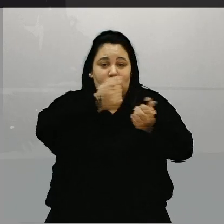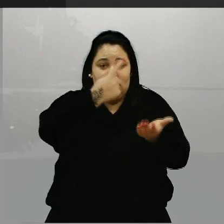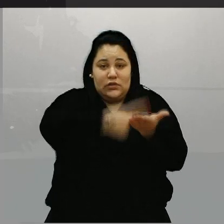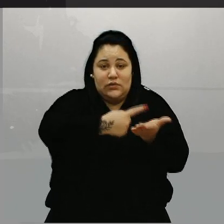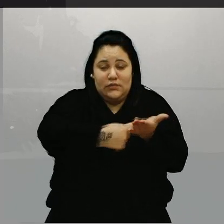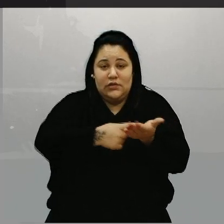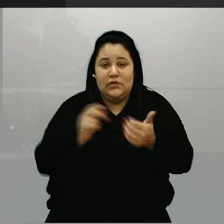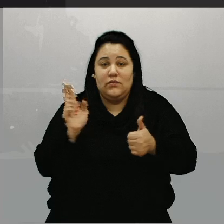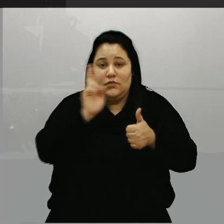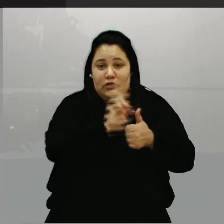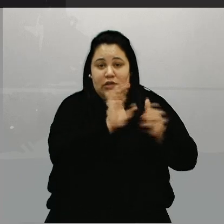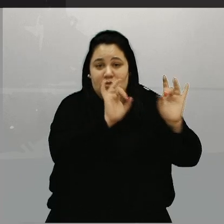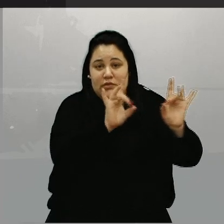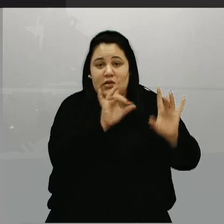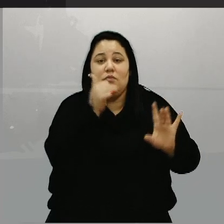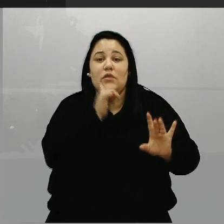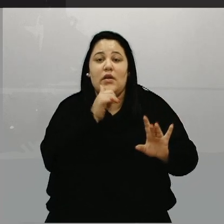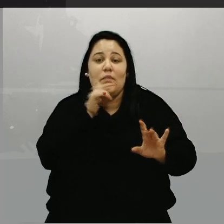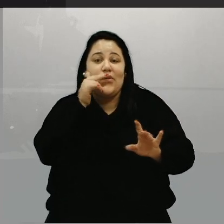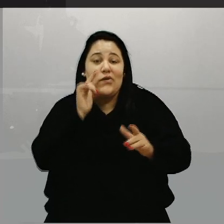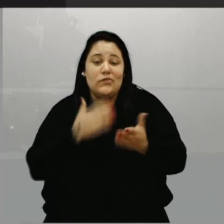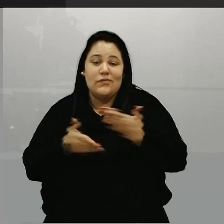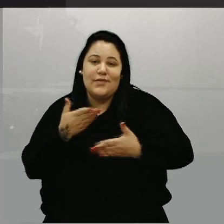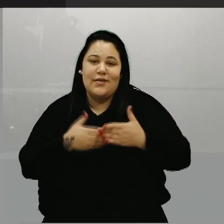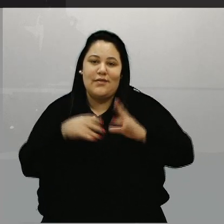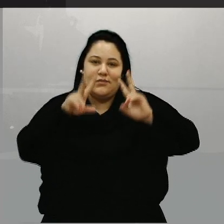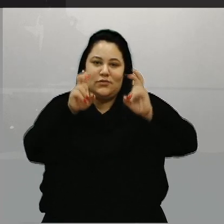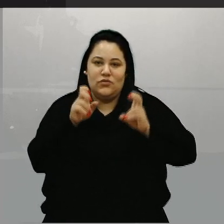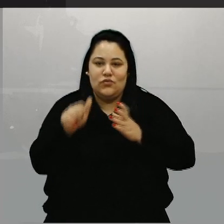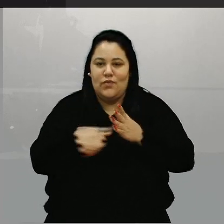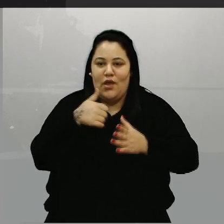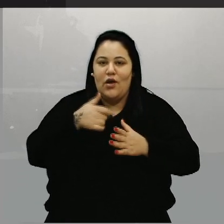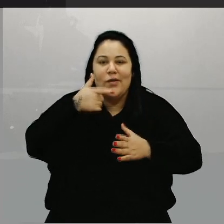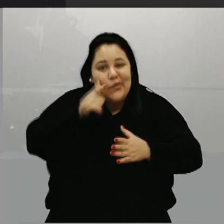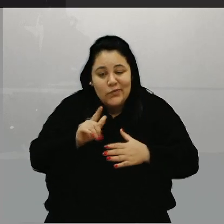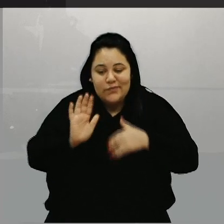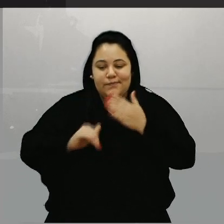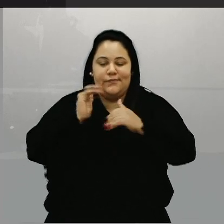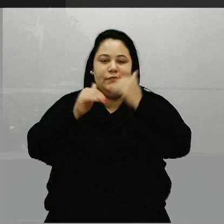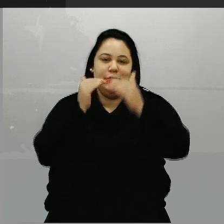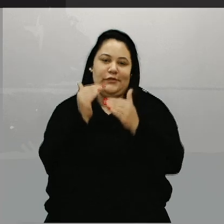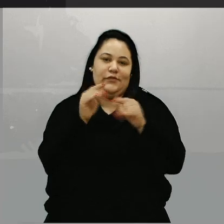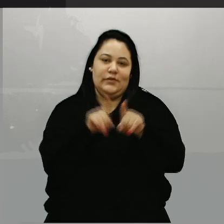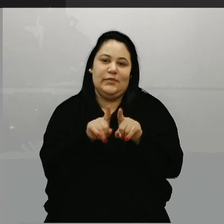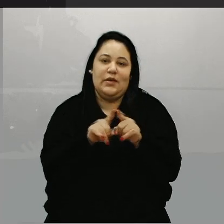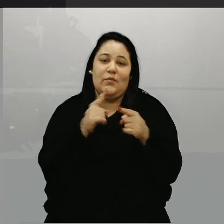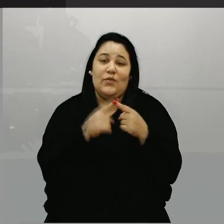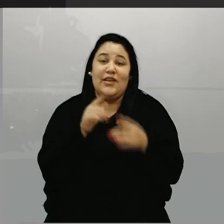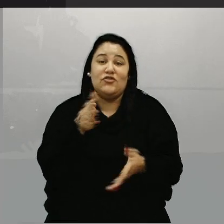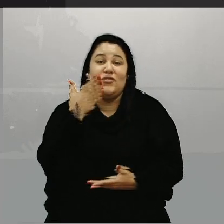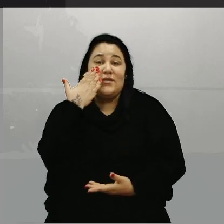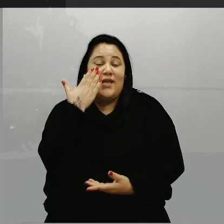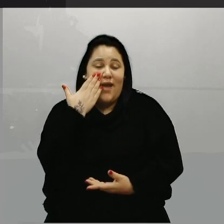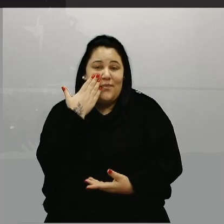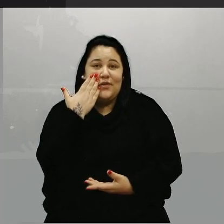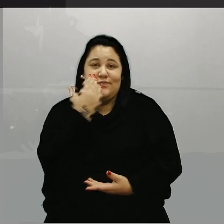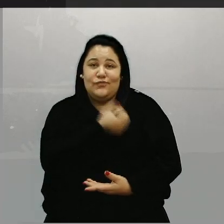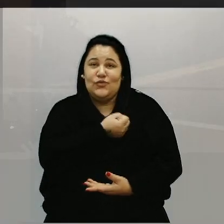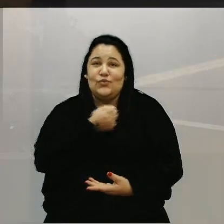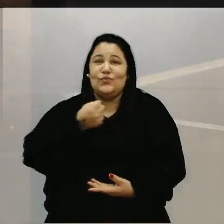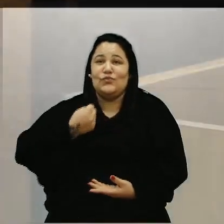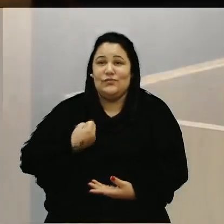Especial da Mulher, para tratar desse tema e buscar avançar nisso, porque a gente sabe que os números ainda